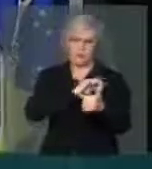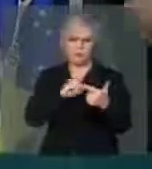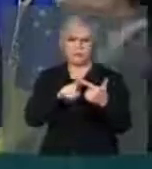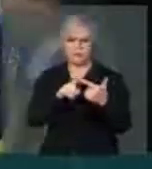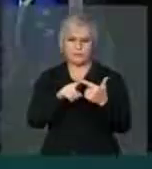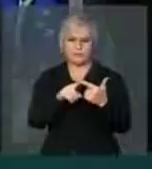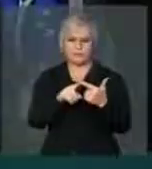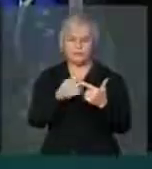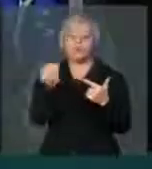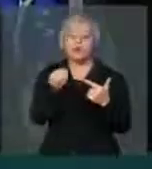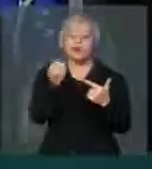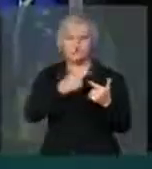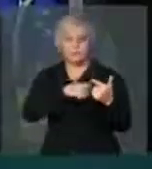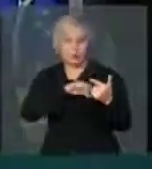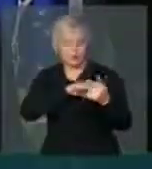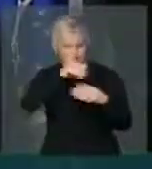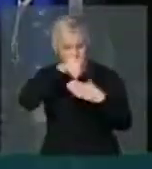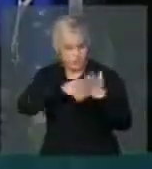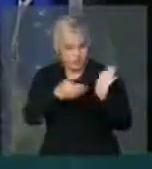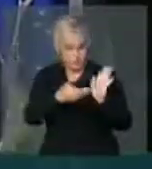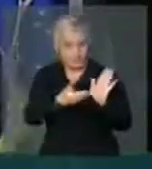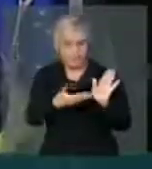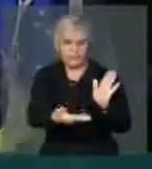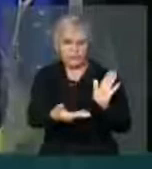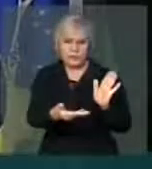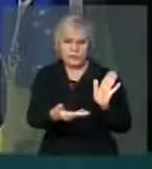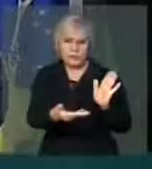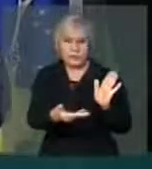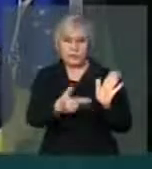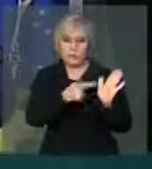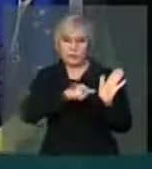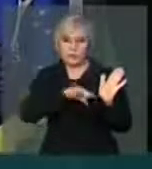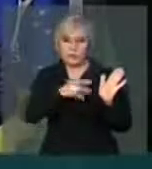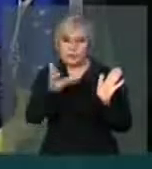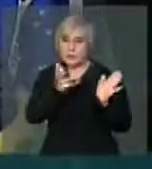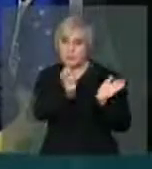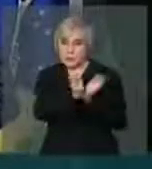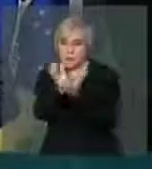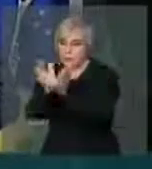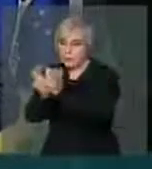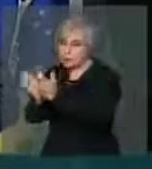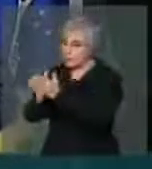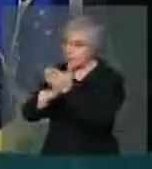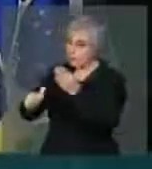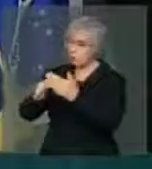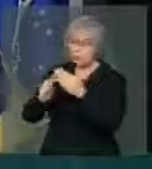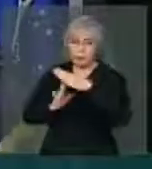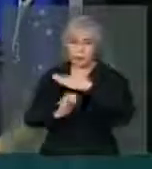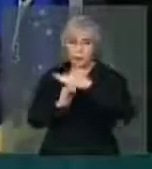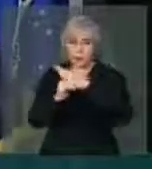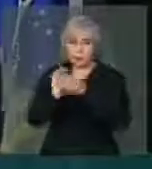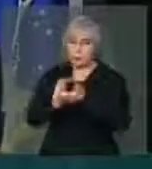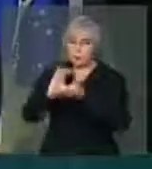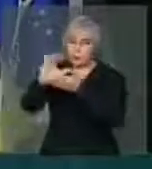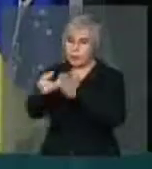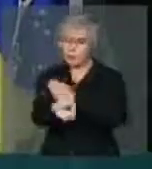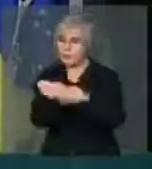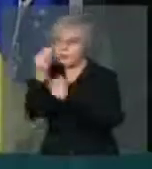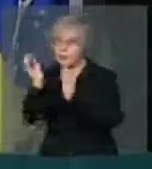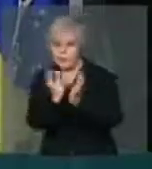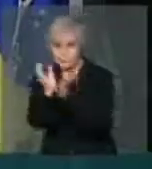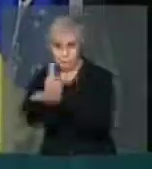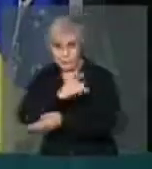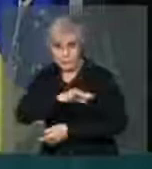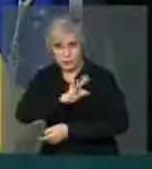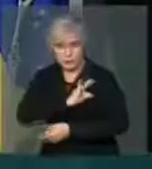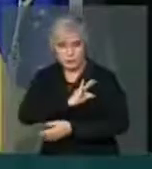como o PT vai votar nessa questão? O PT quer que os partidos, que a empresa doe para vários partidos, PT?